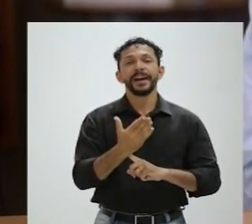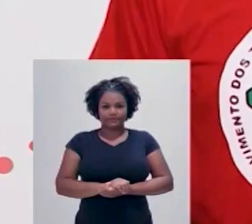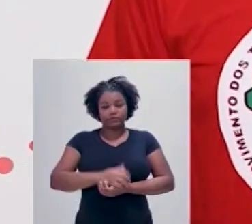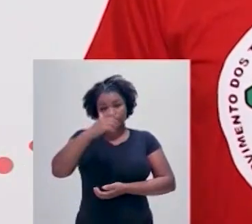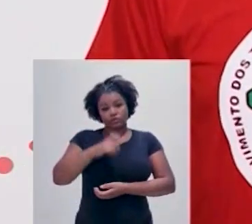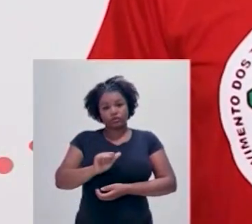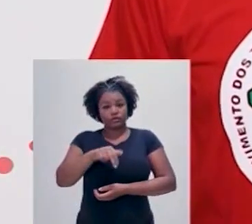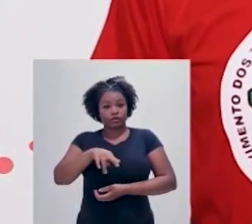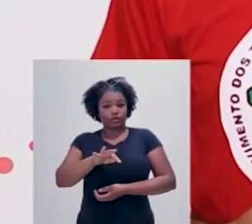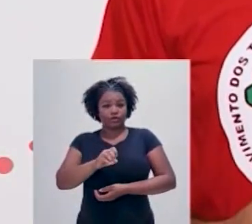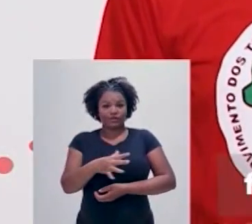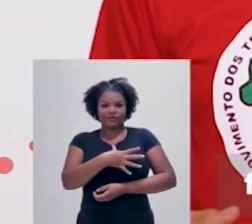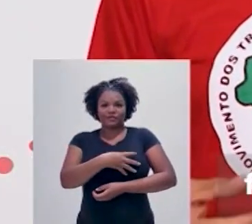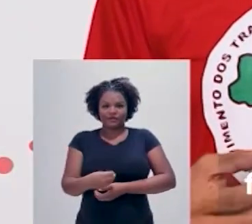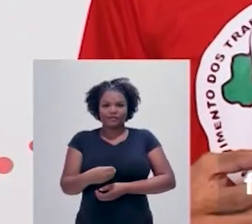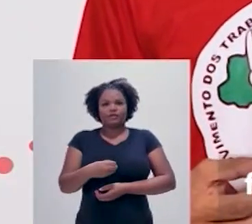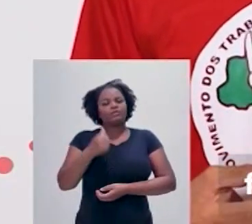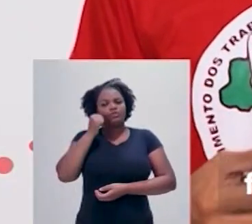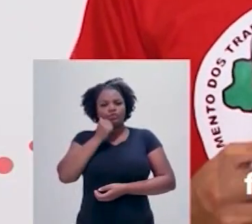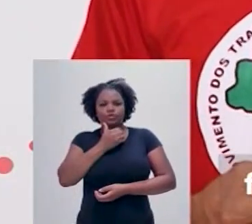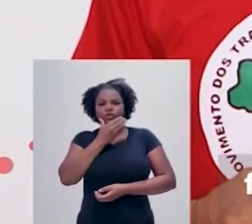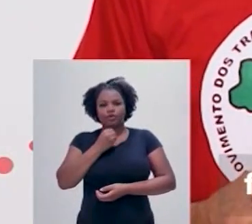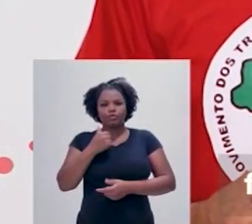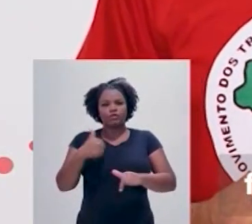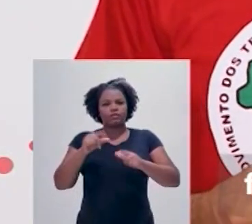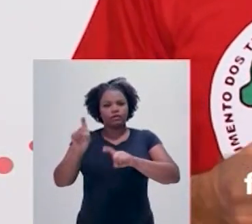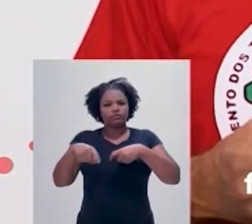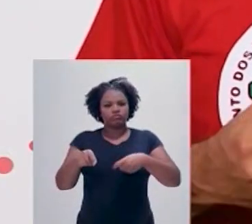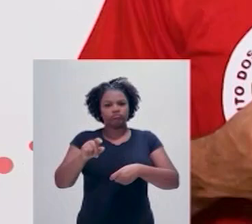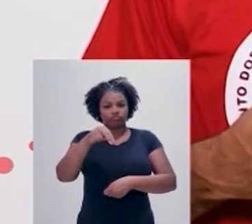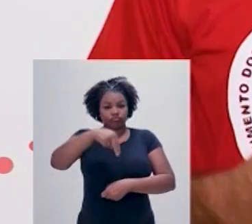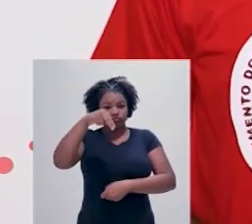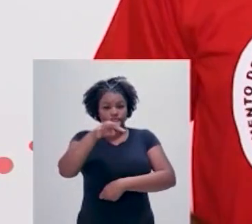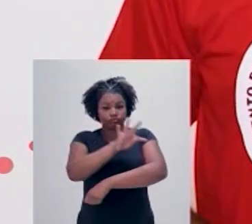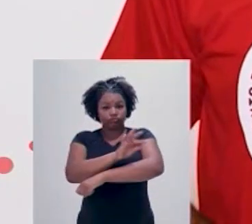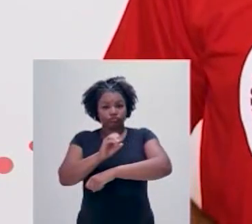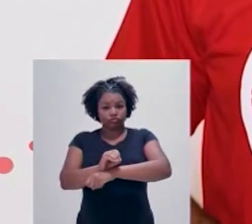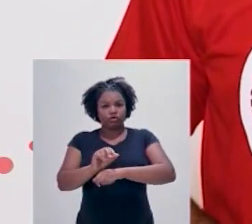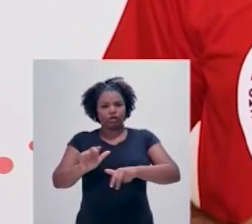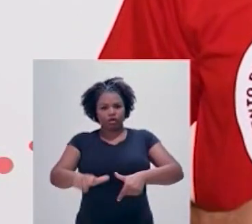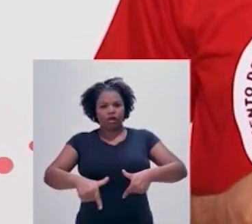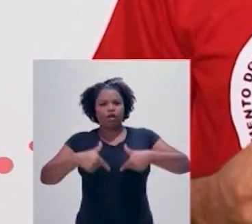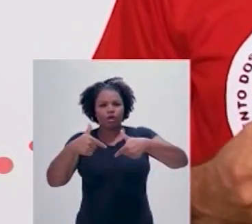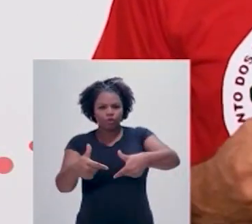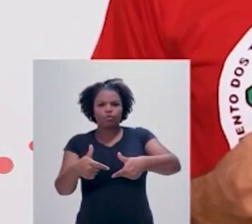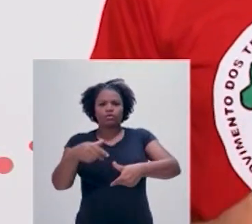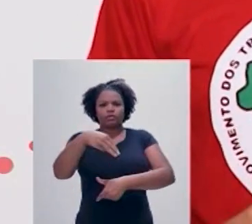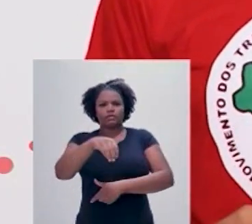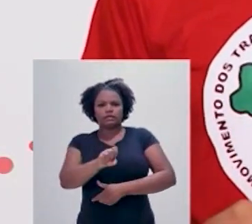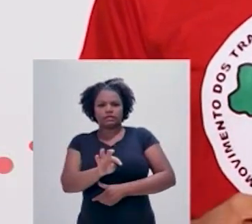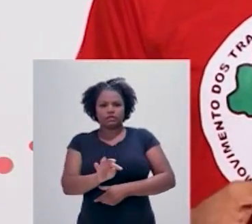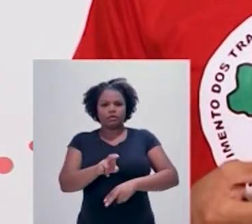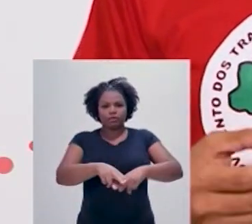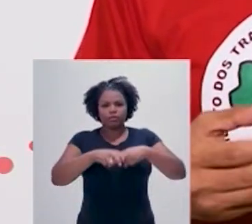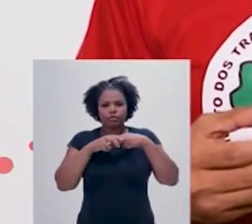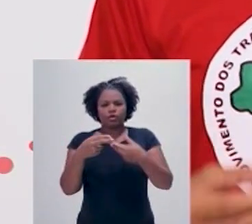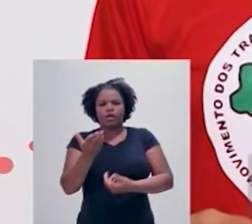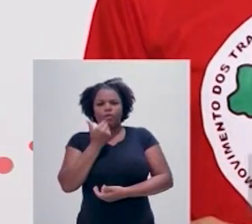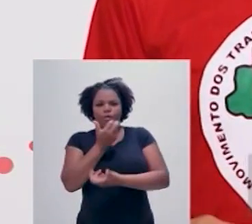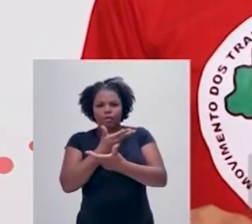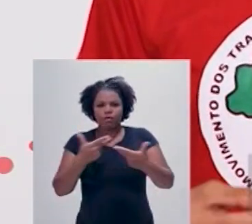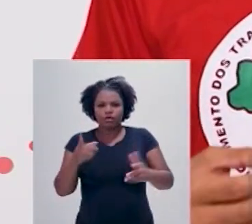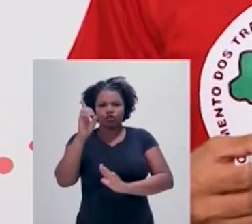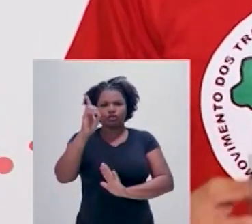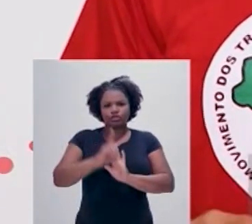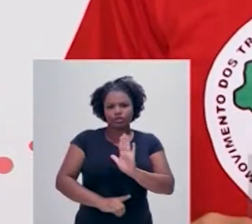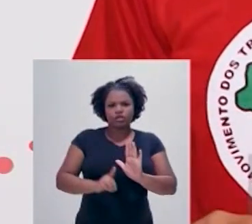Sou Antônio Marcos, filho de camponeses e do bico do papagaio, militante do MST. Por soberania alimentar, direito aos